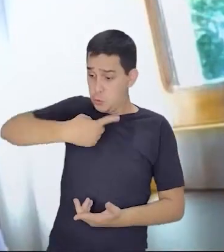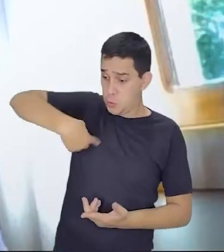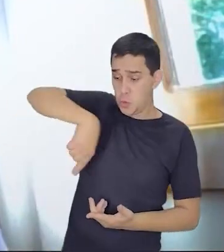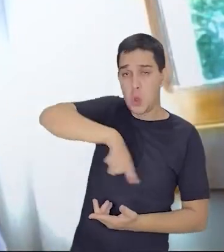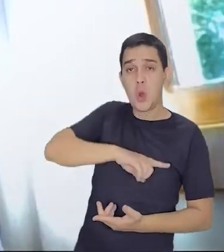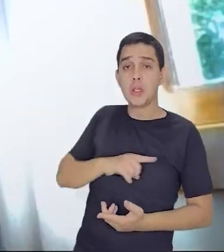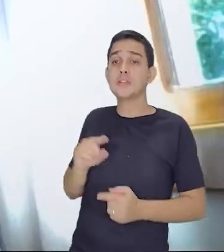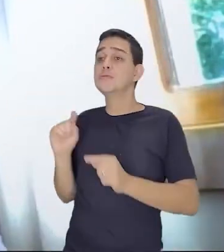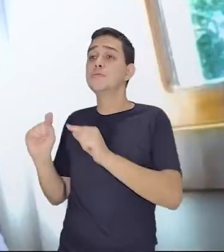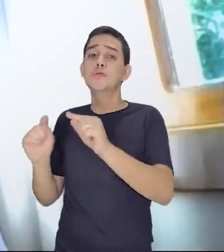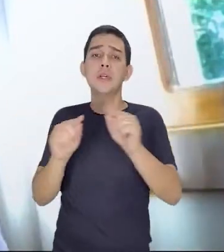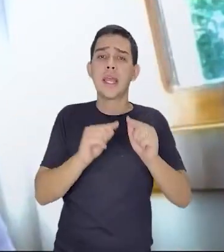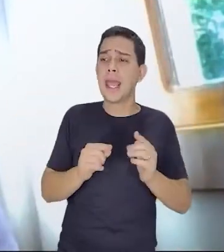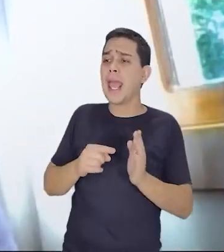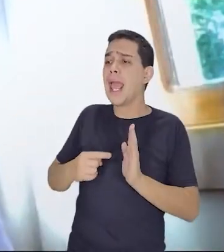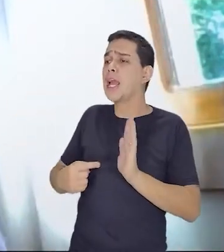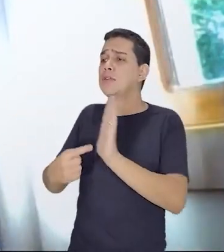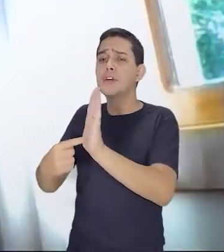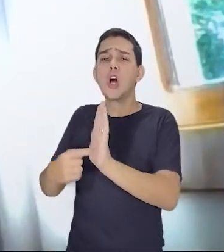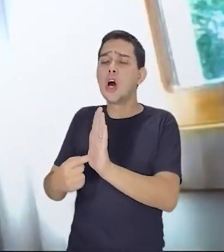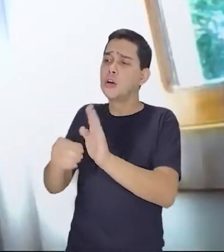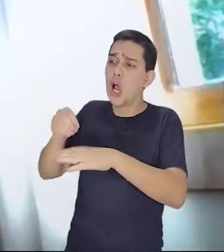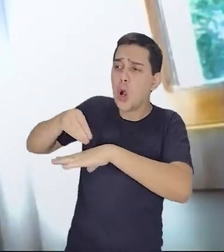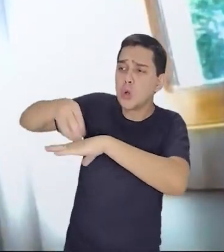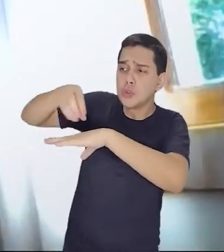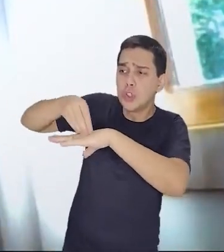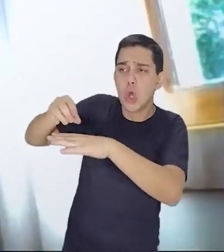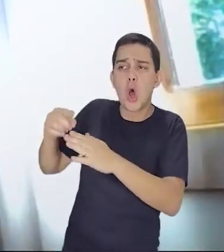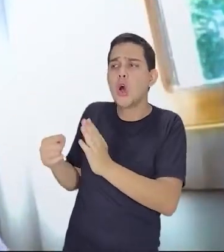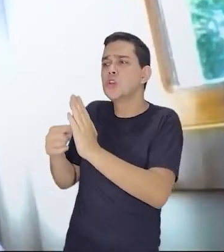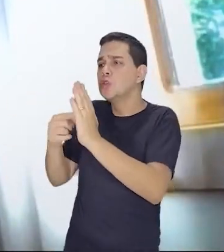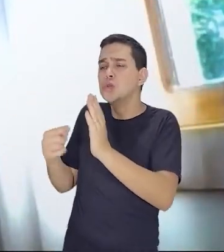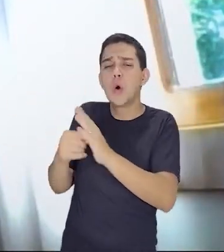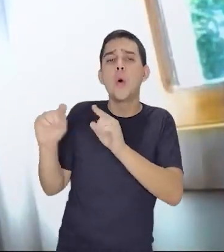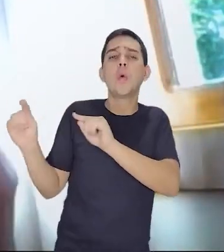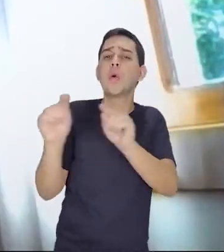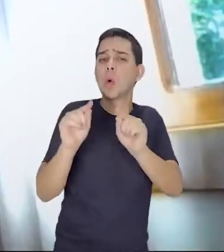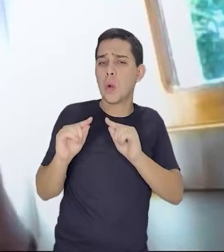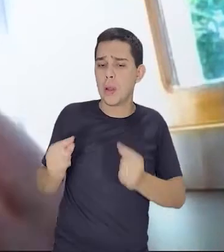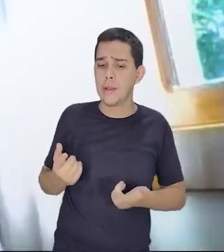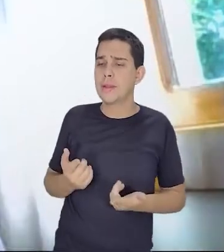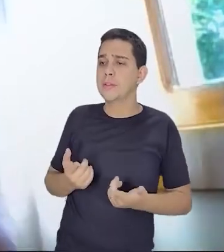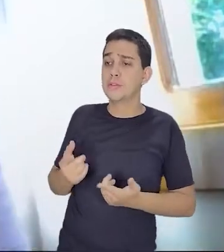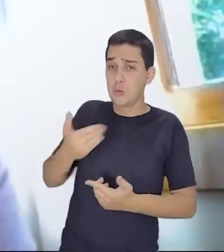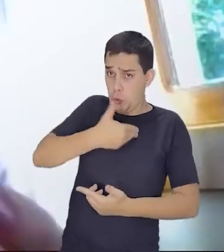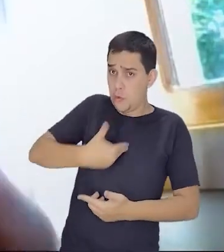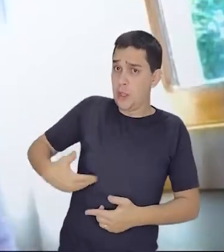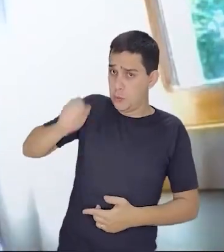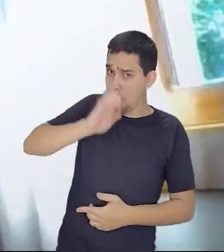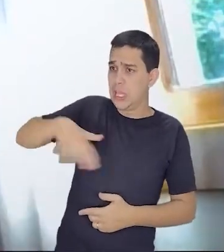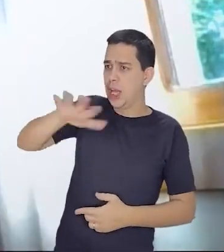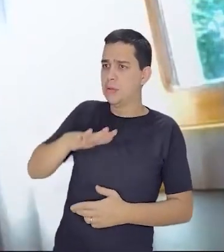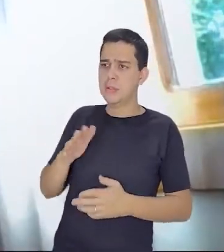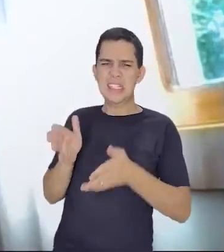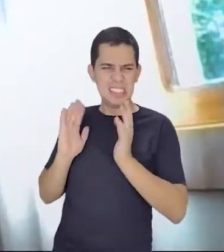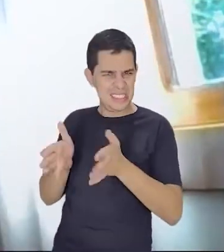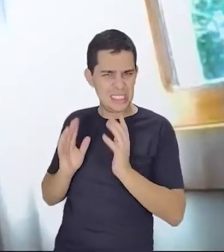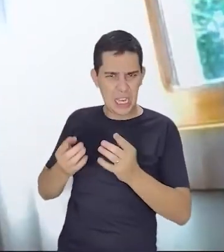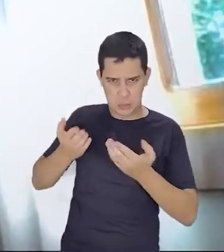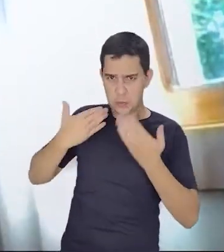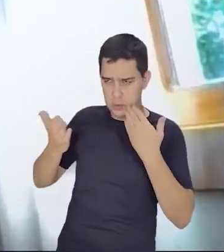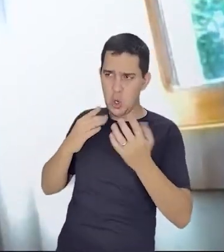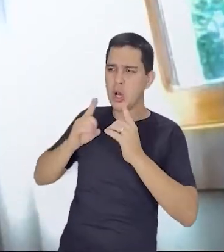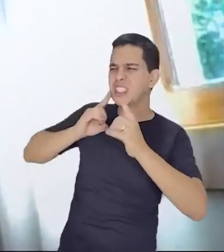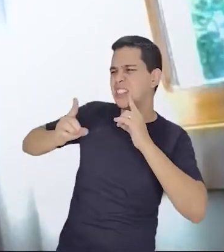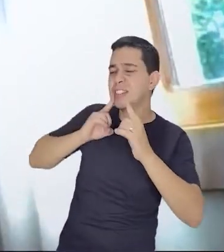recomendamos ao governo do Estado, e nós já fruto desses diálogos, que por